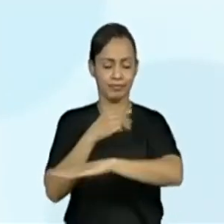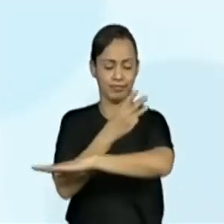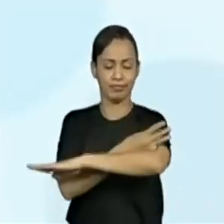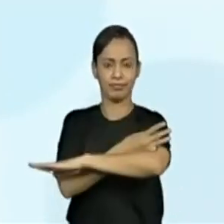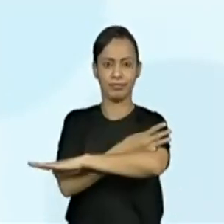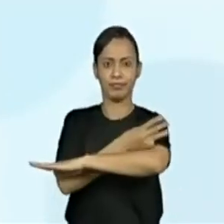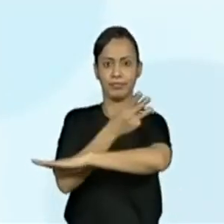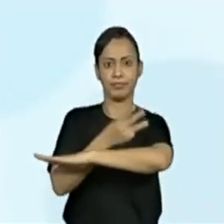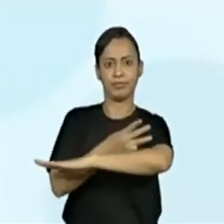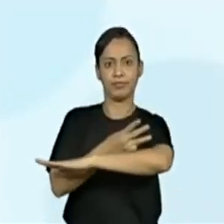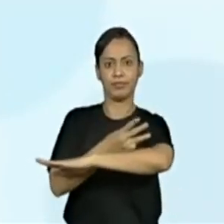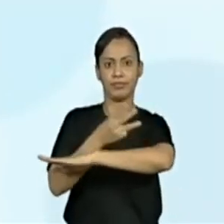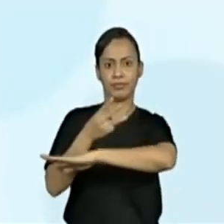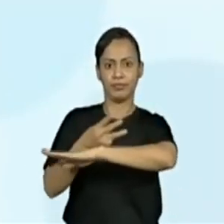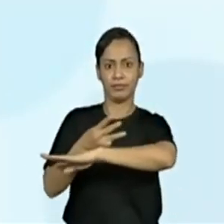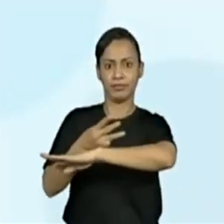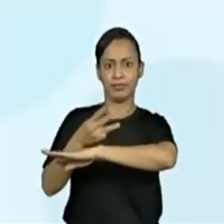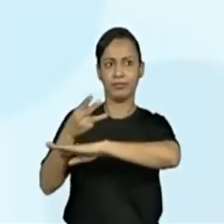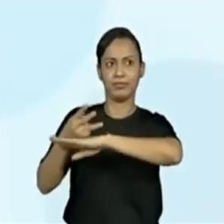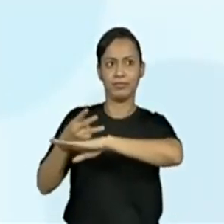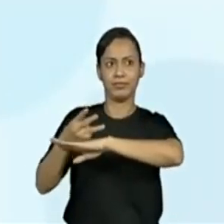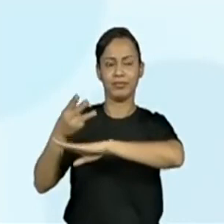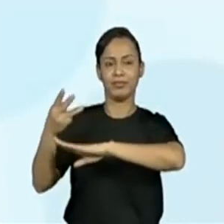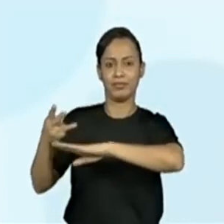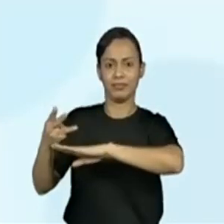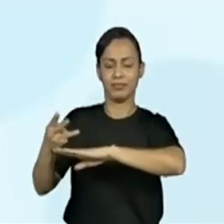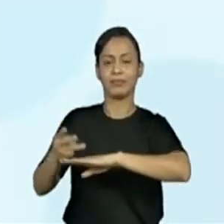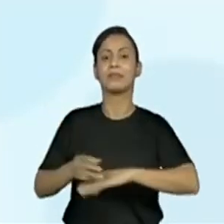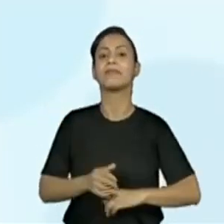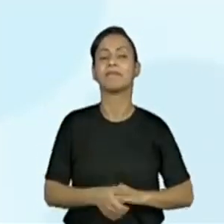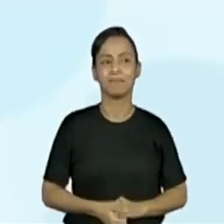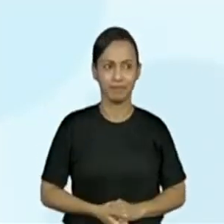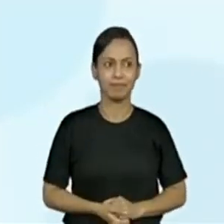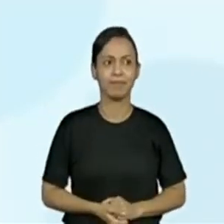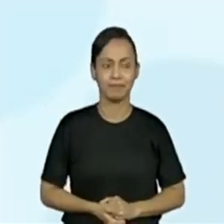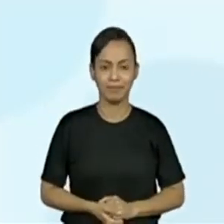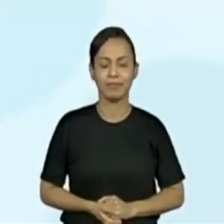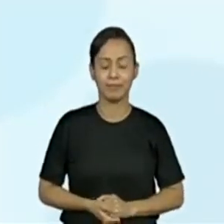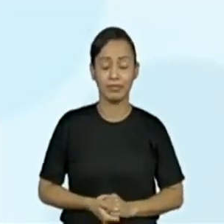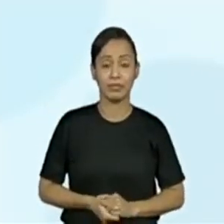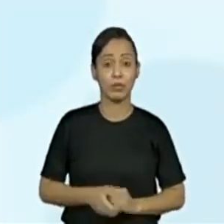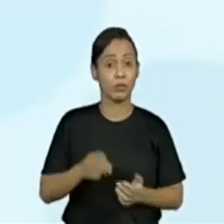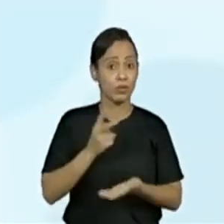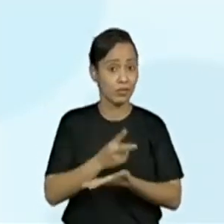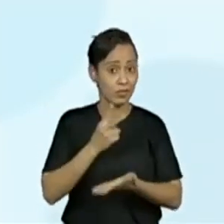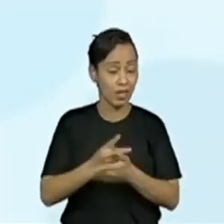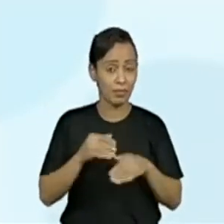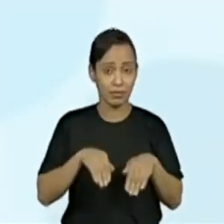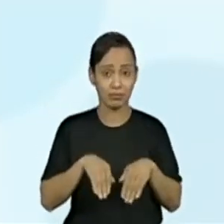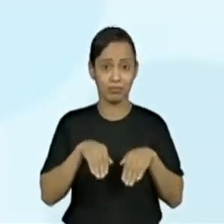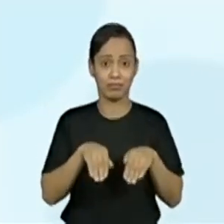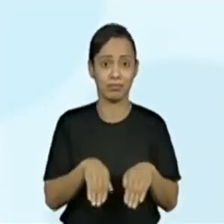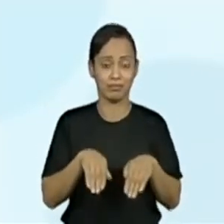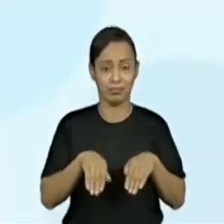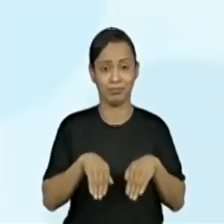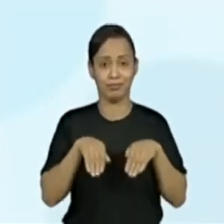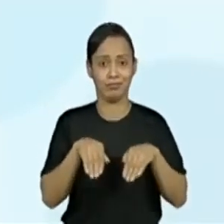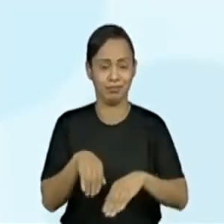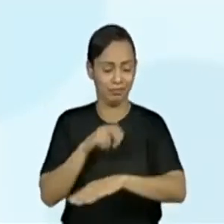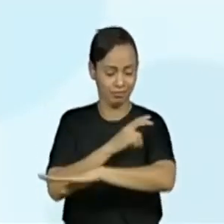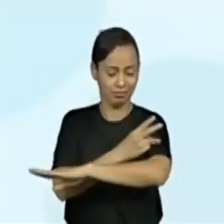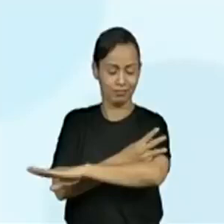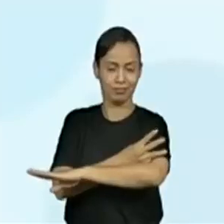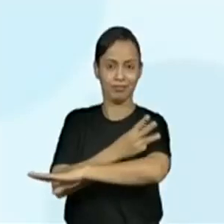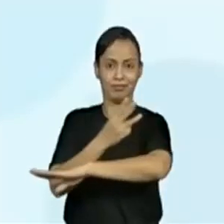isso? é problema? Pode registrar. A professora Rosane relembrando isso mesmo. De 3 em 3. em 3. O que mais?